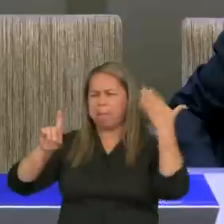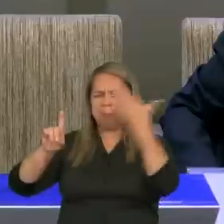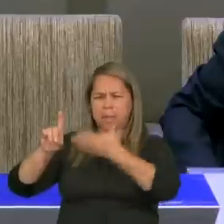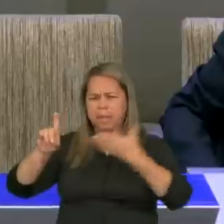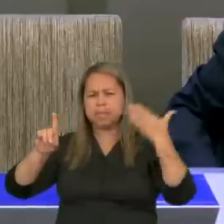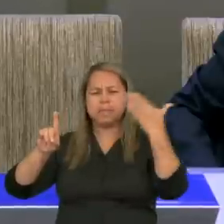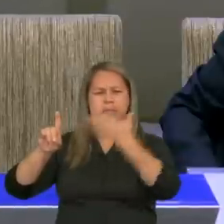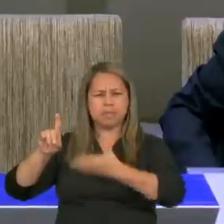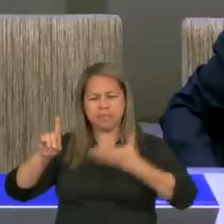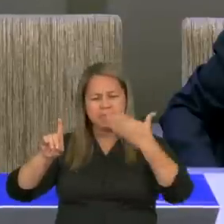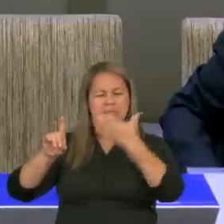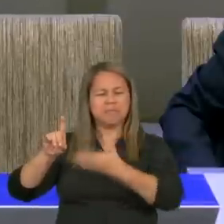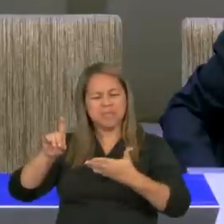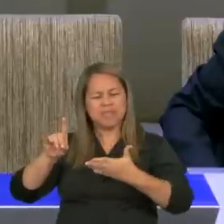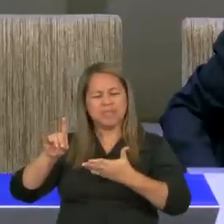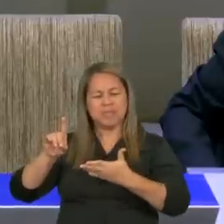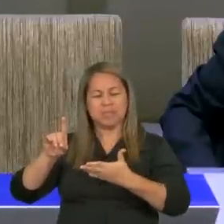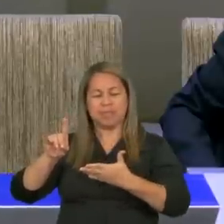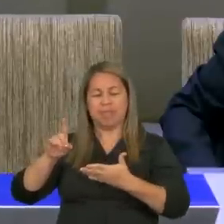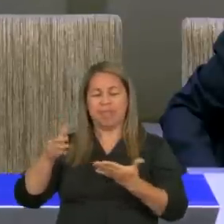respira, ele,